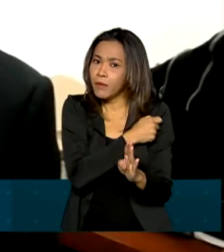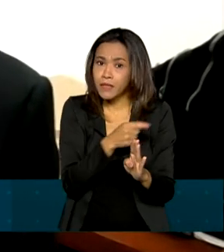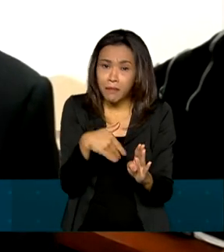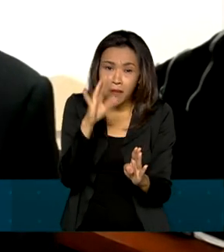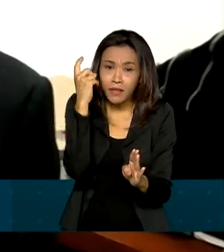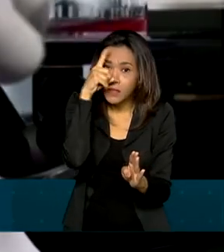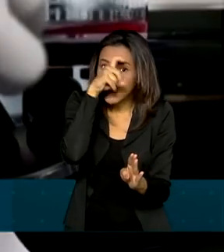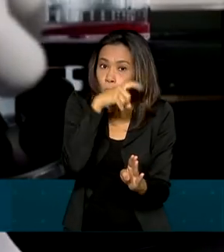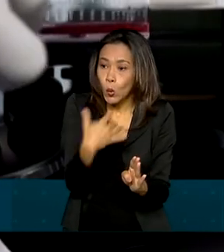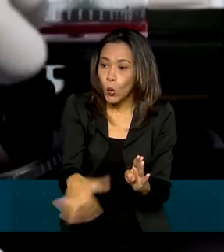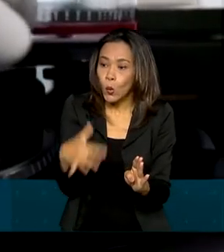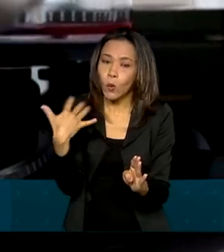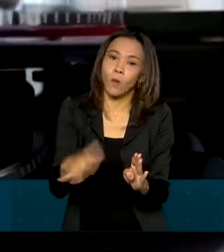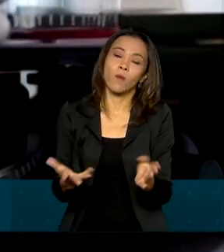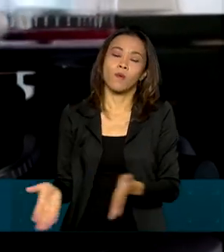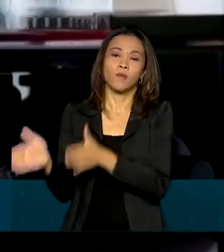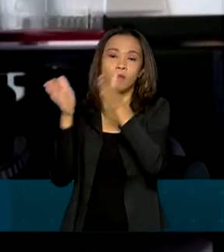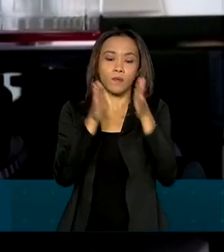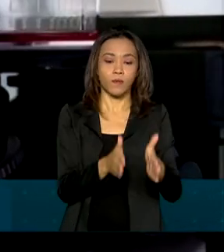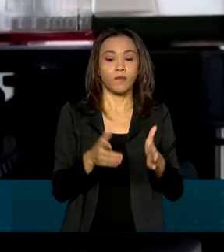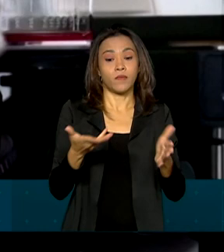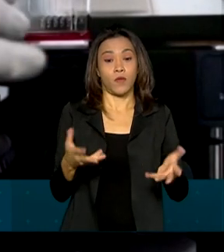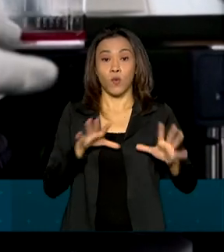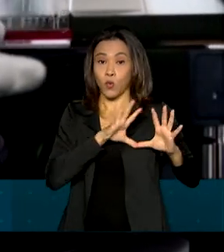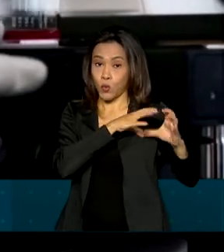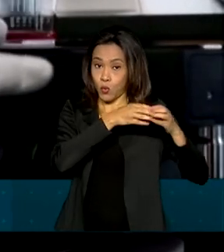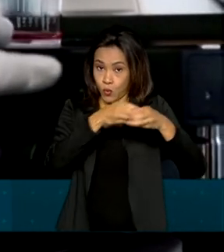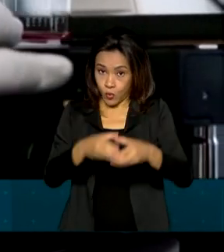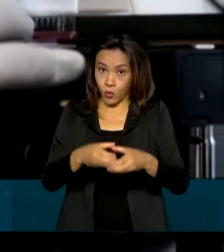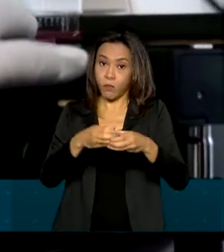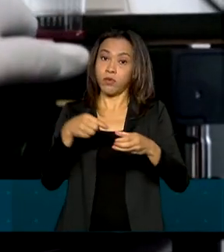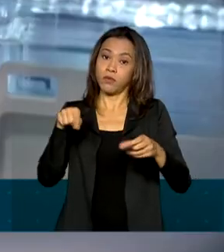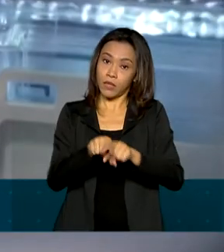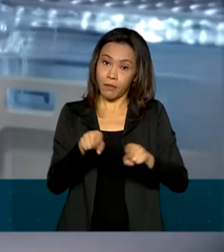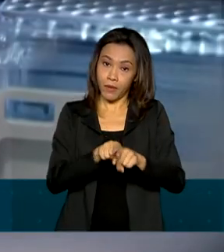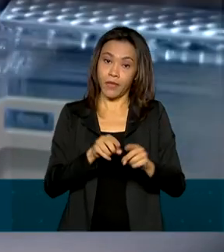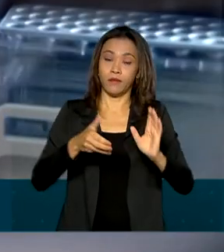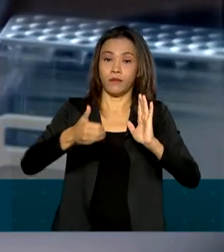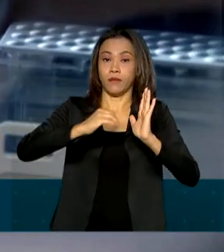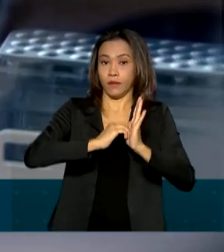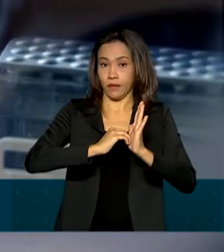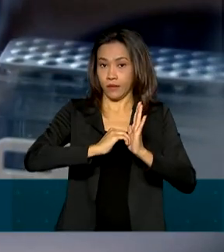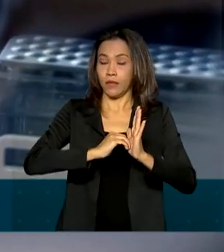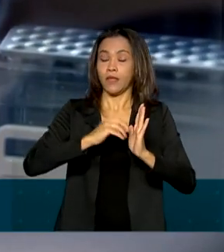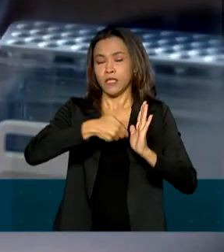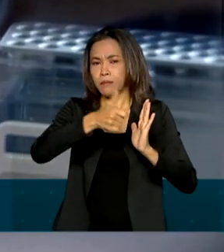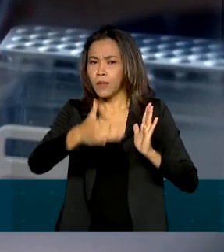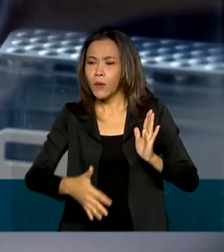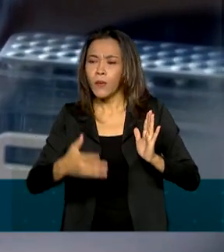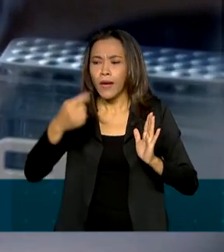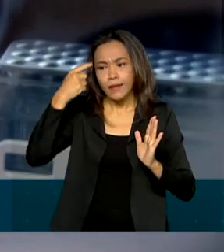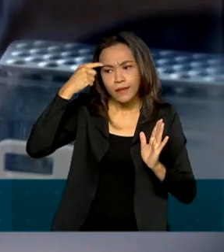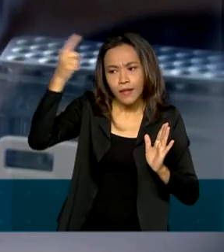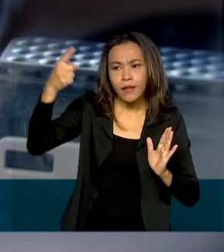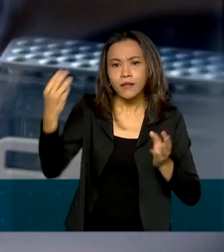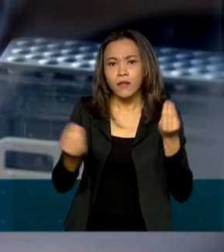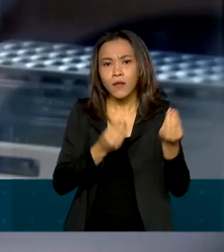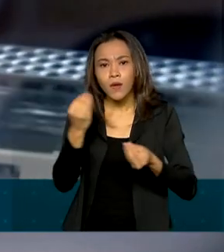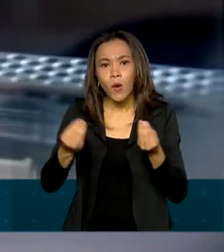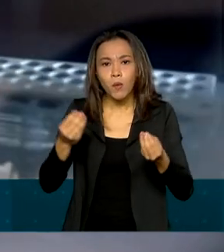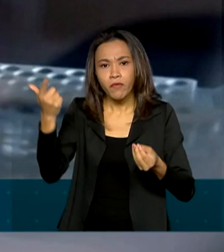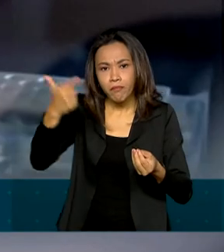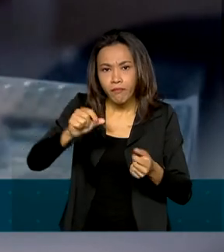mais complexas. Além disso, a comissão do Senado também debateu a ideia de fabricar imunizantes contra a covid-19